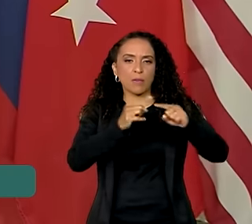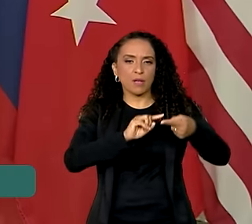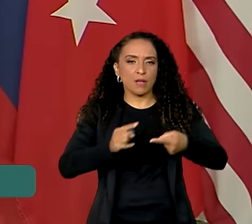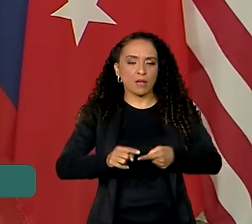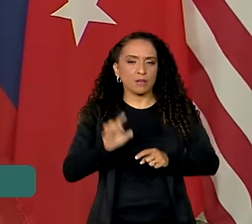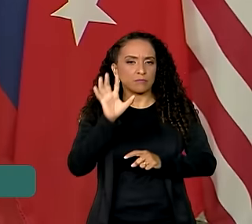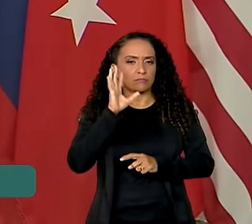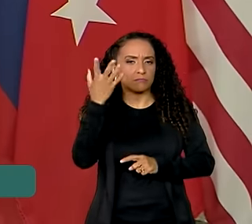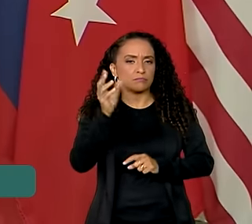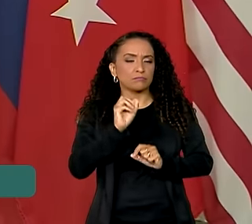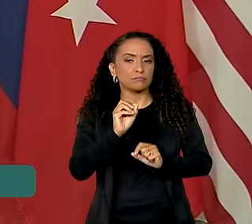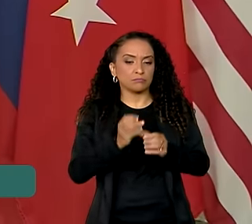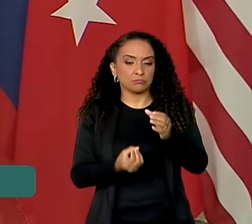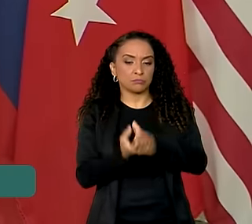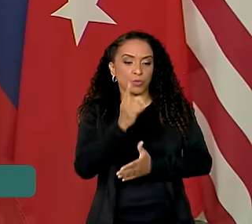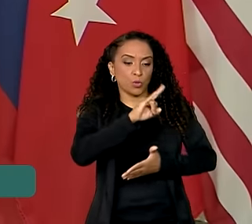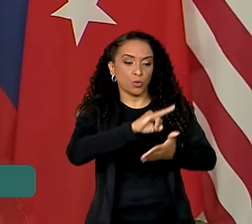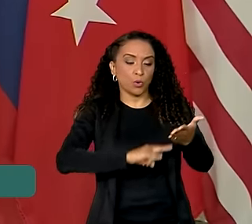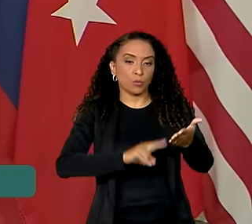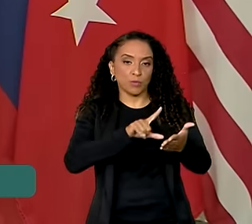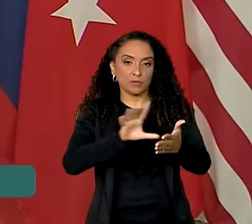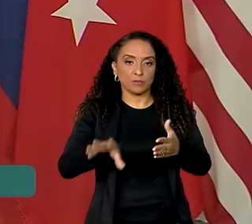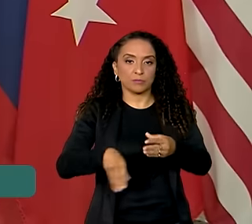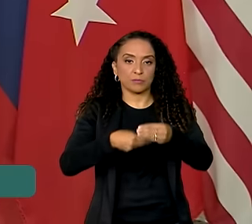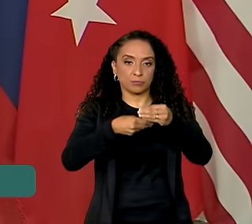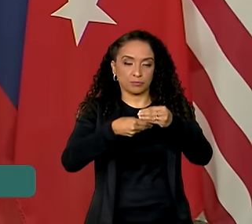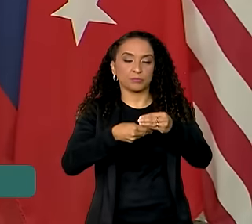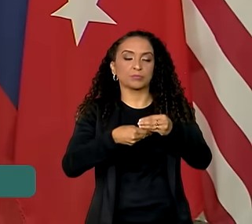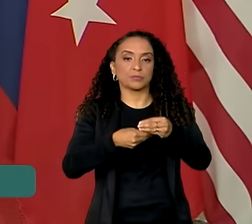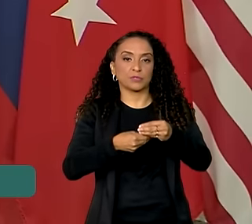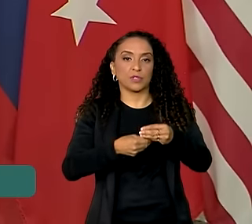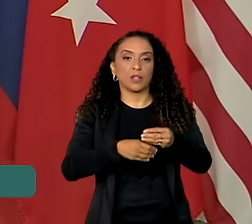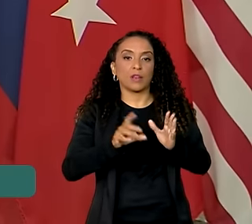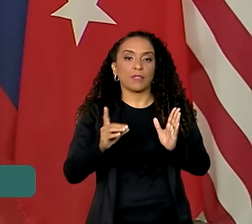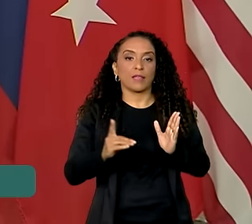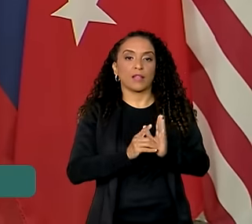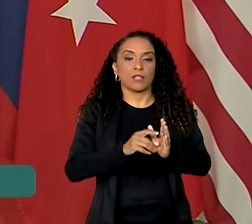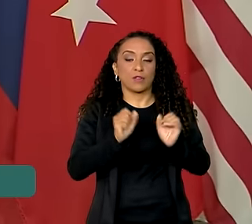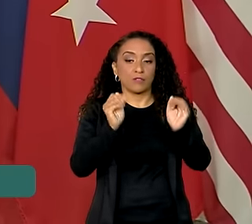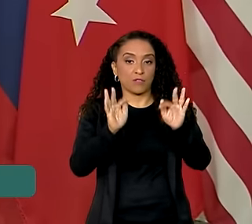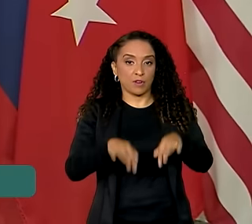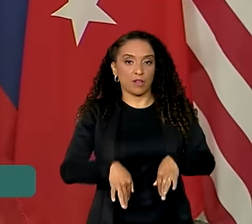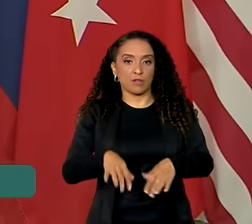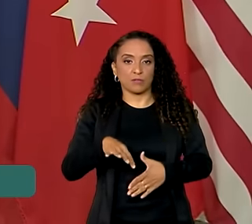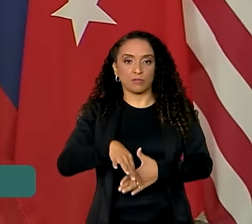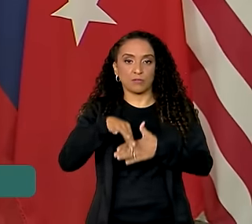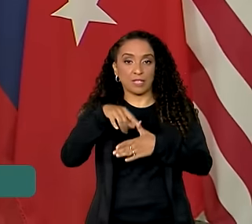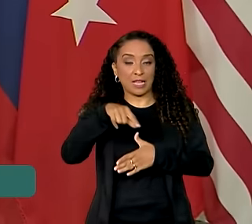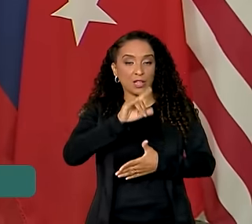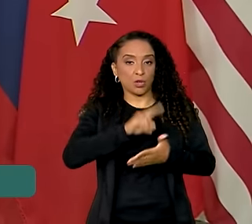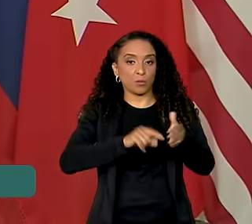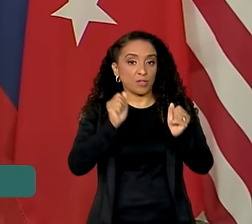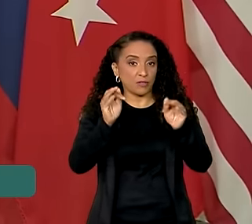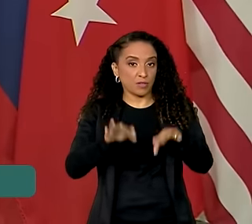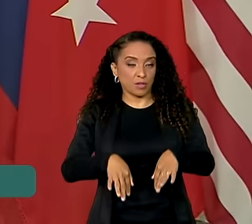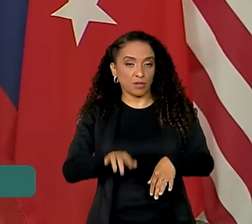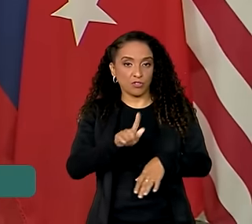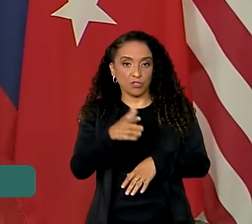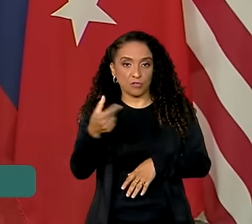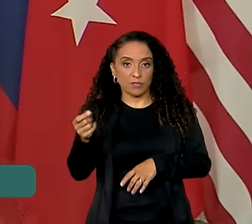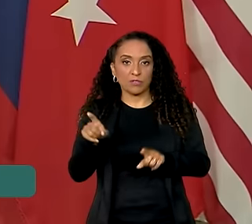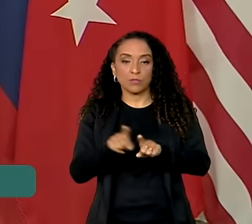devem resultar num documento que deve ser anexado na declaração final dos líderes. Esse é o documento final do G20.